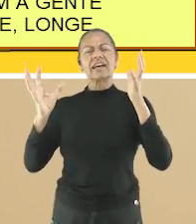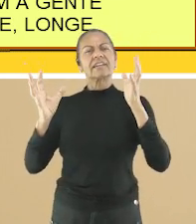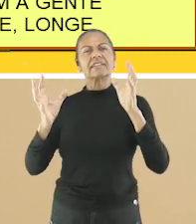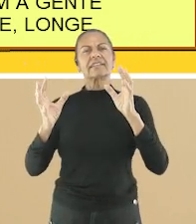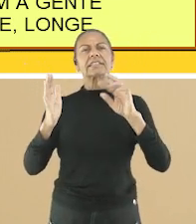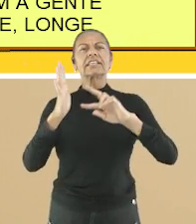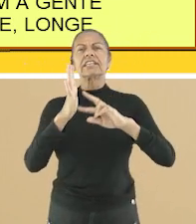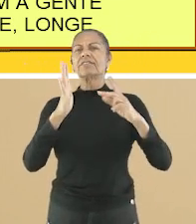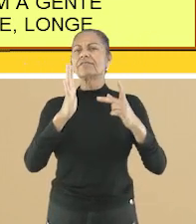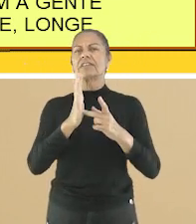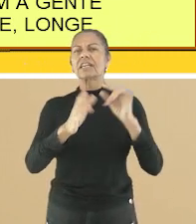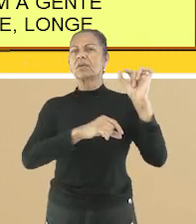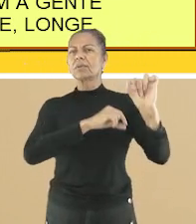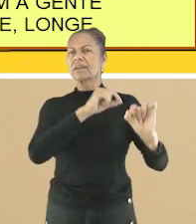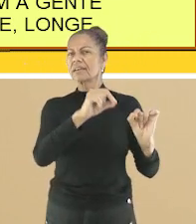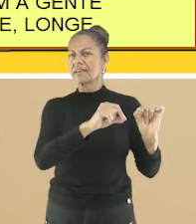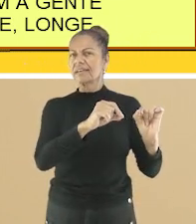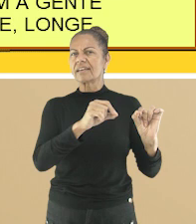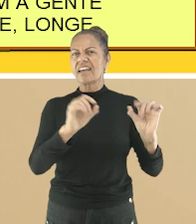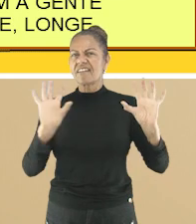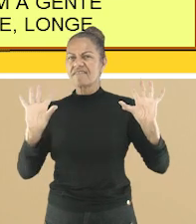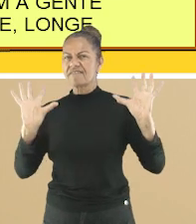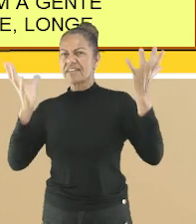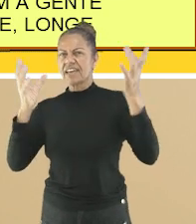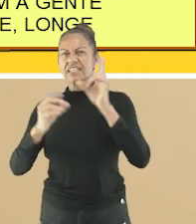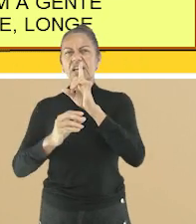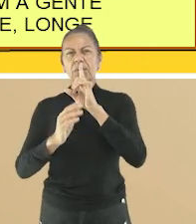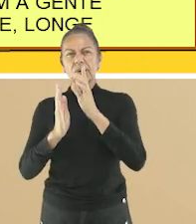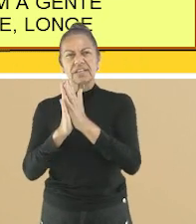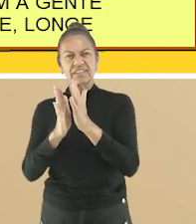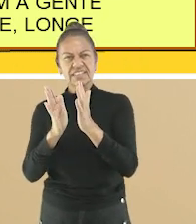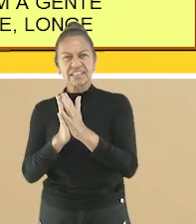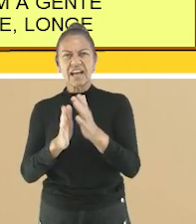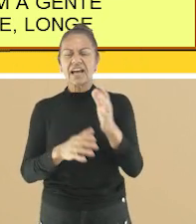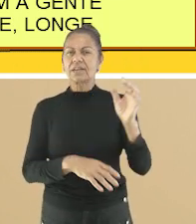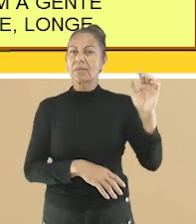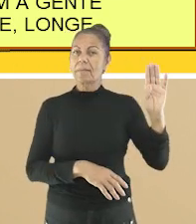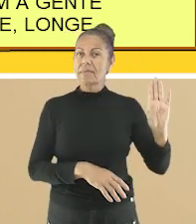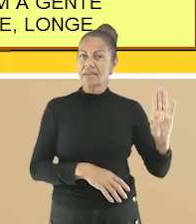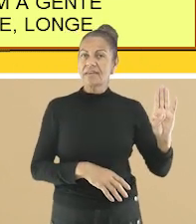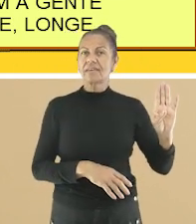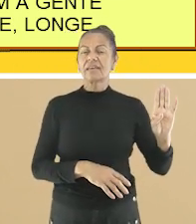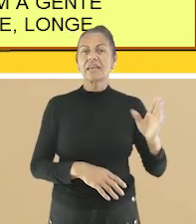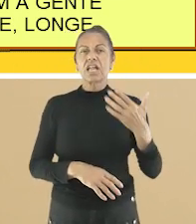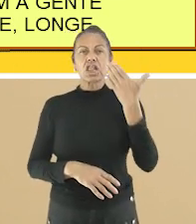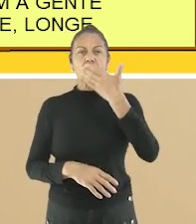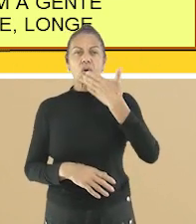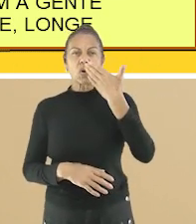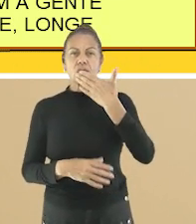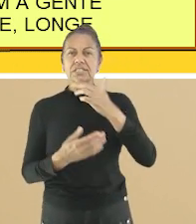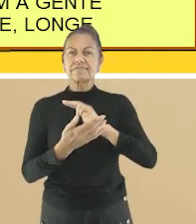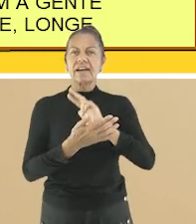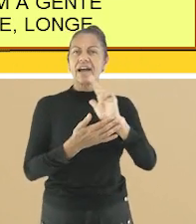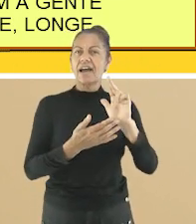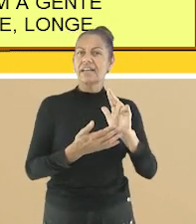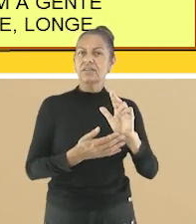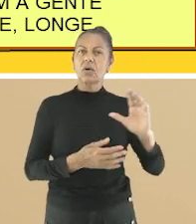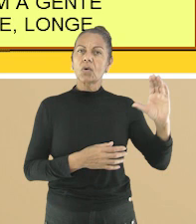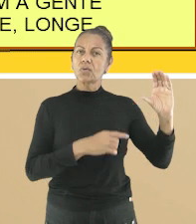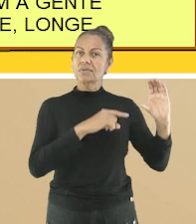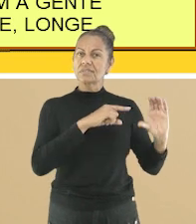Letra A É igual a festa de aniversário Letra B Tem muitos doces